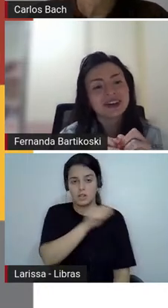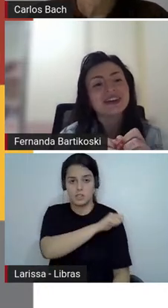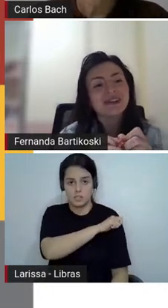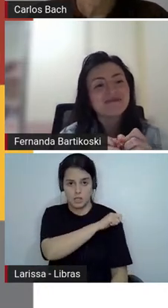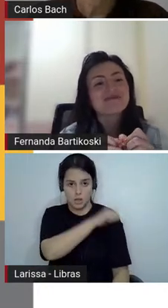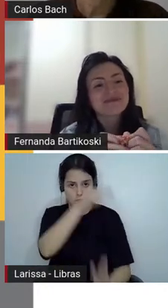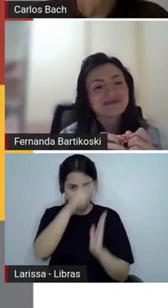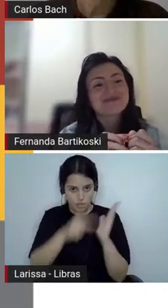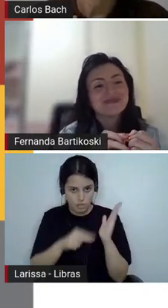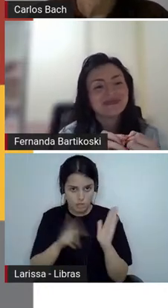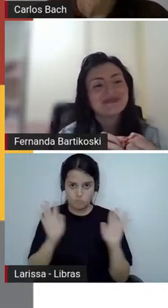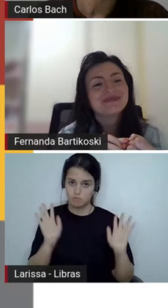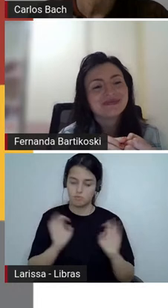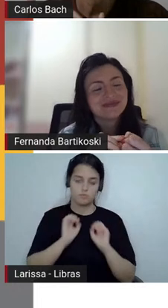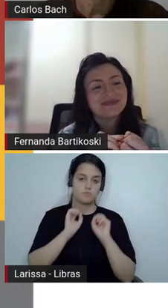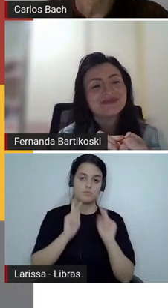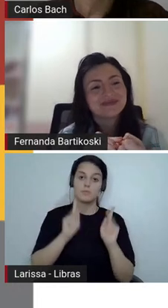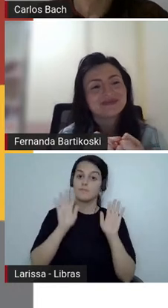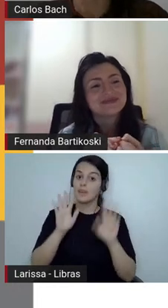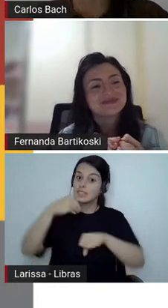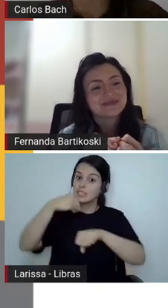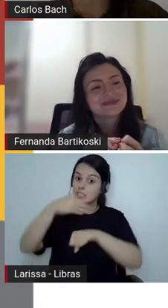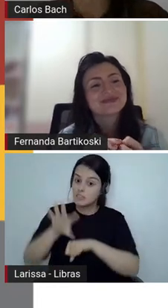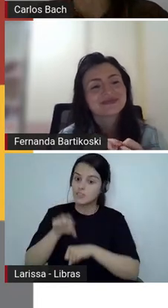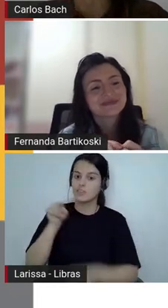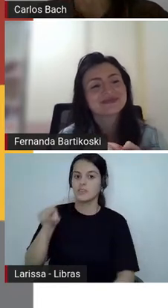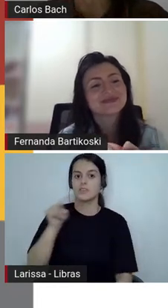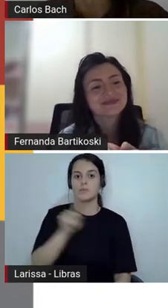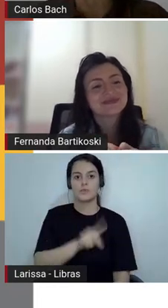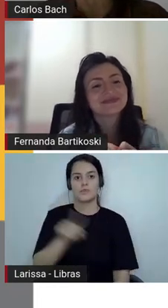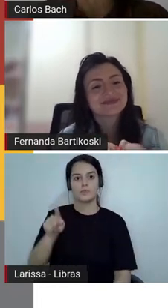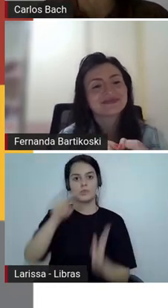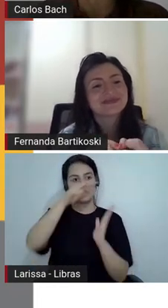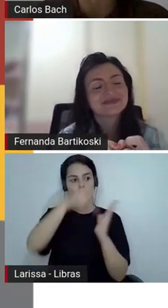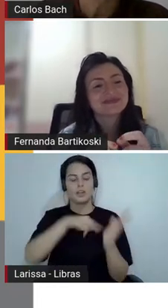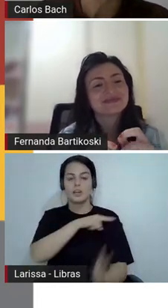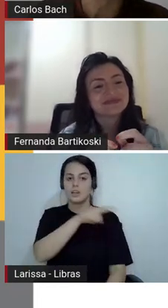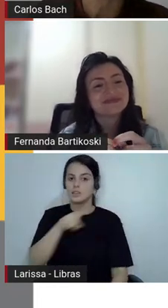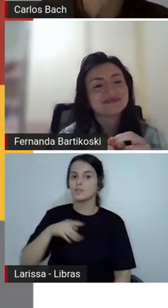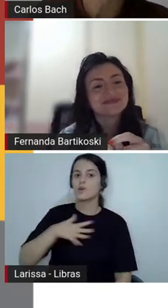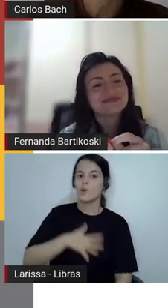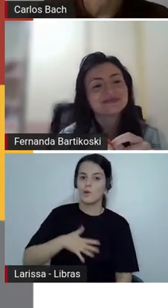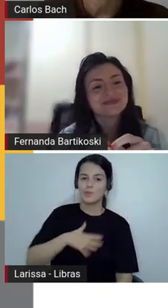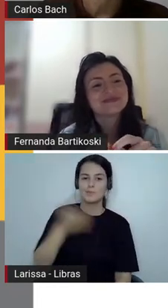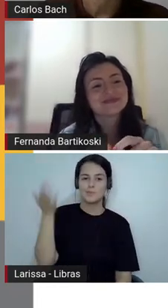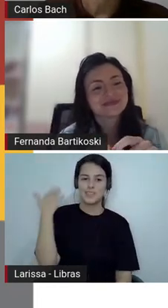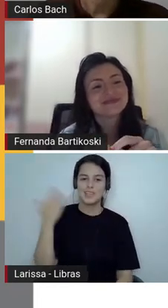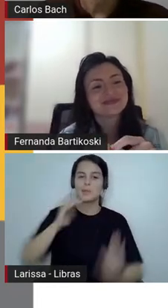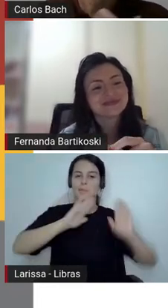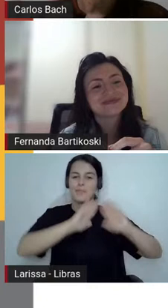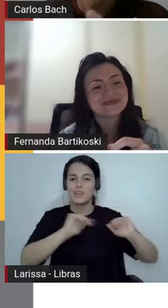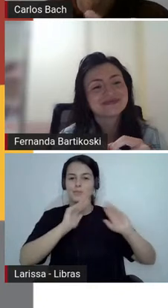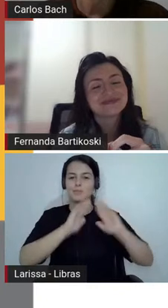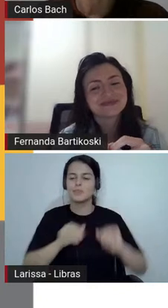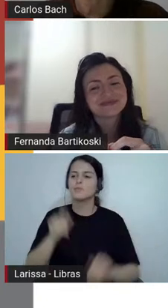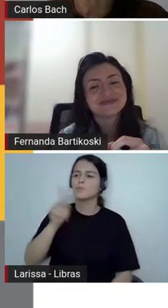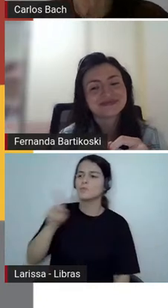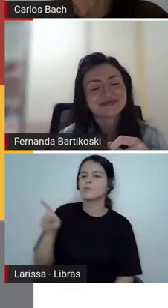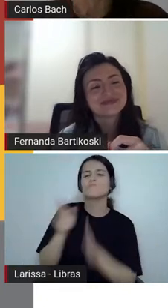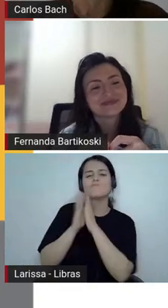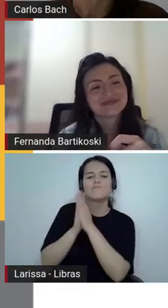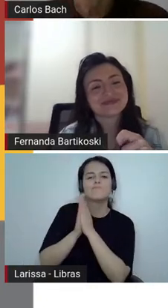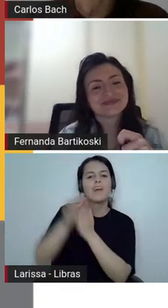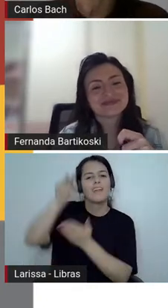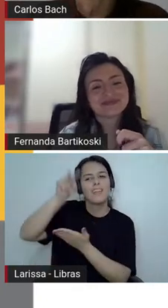eles adoram eles gostam de escutar a gente lendo eles pediam o professor lê para nós então a gente gosta de